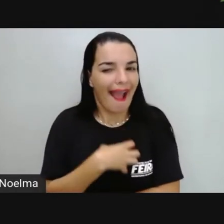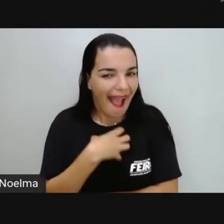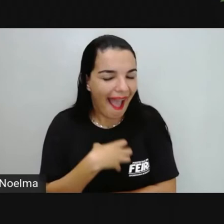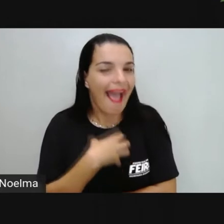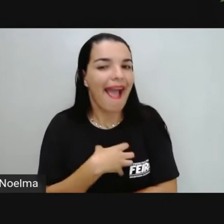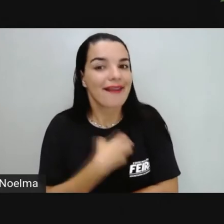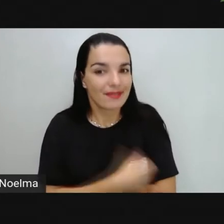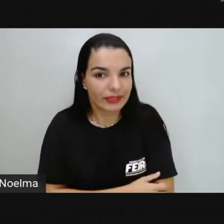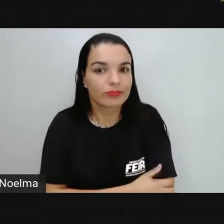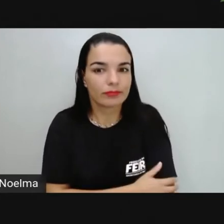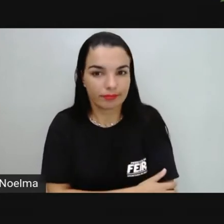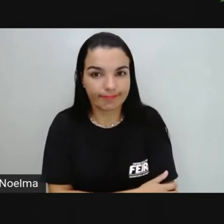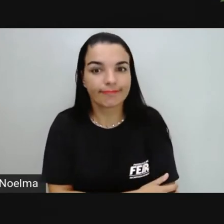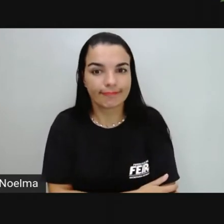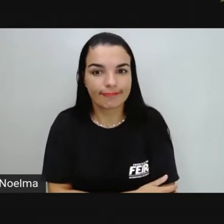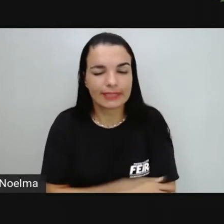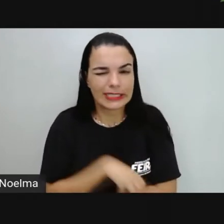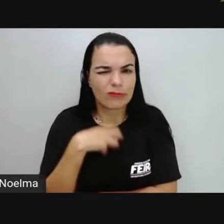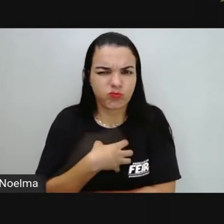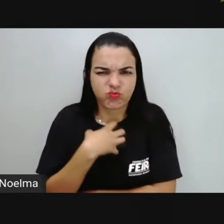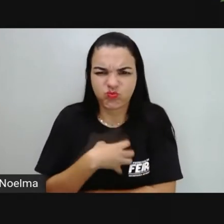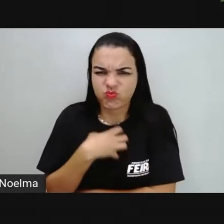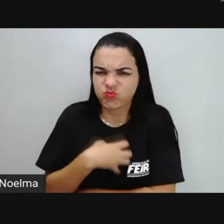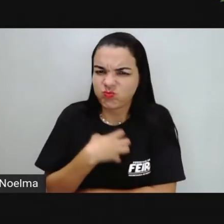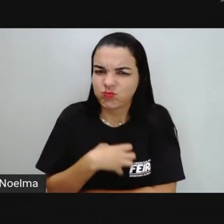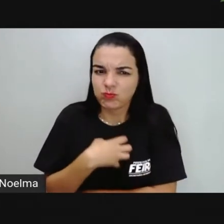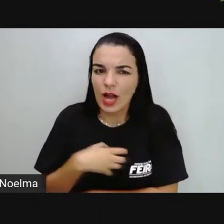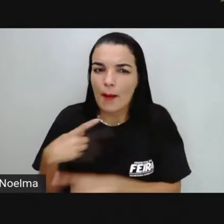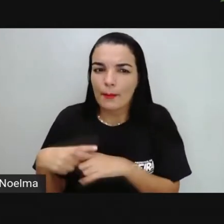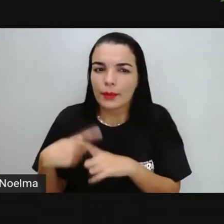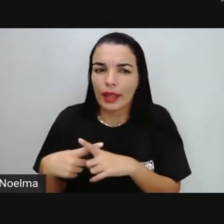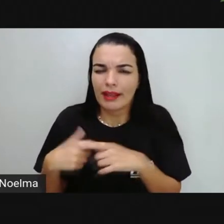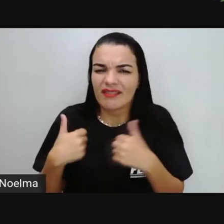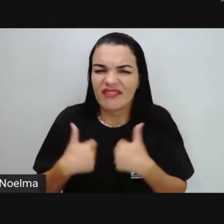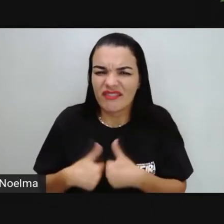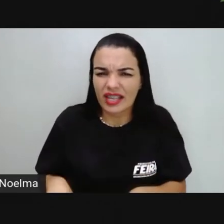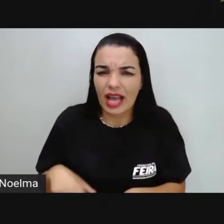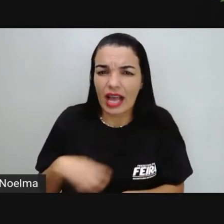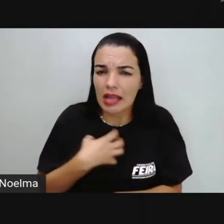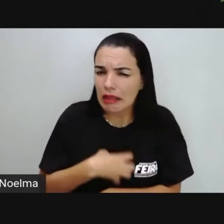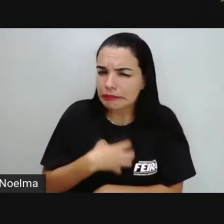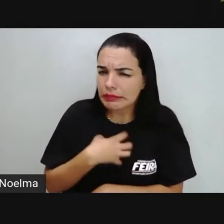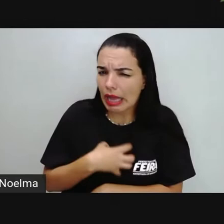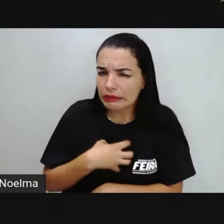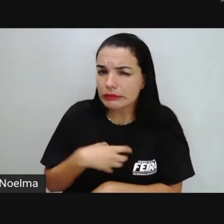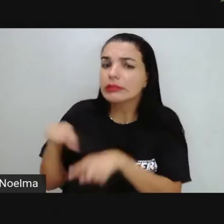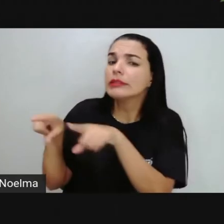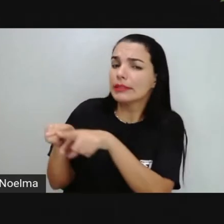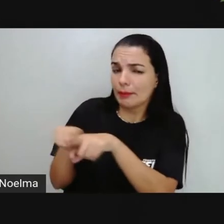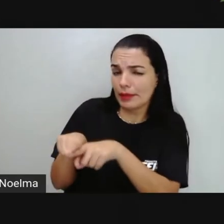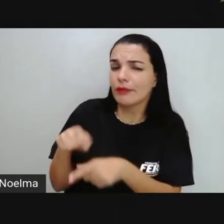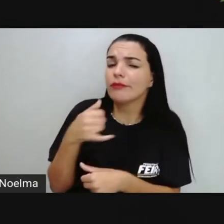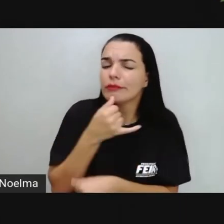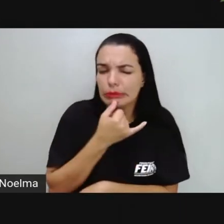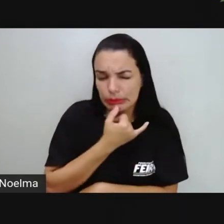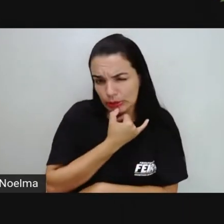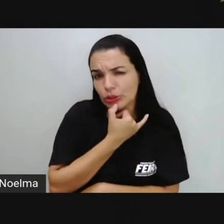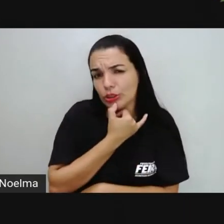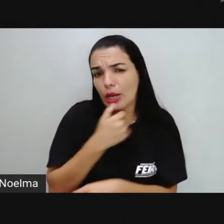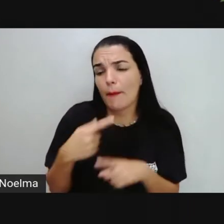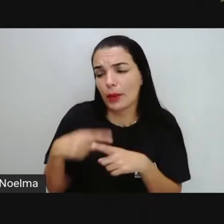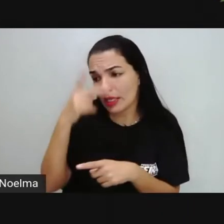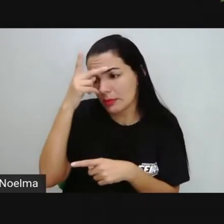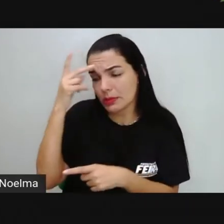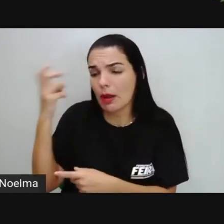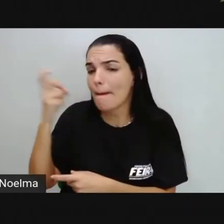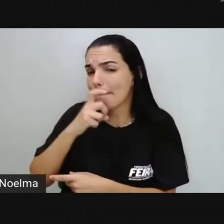irritados, né? Dá aquela sensação. Ao mesmo tempo que a gente fica irritado, a gente fica também triste por ter mentido